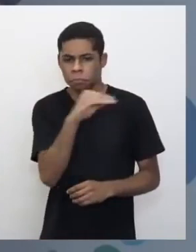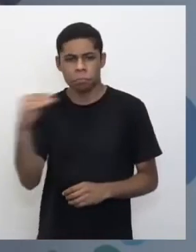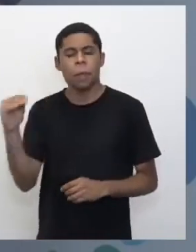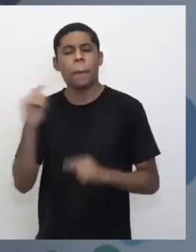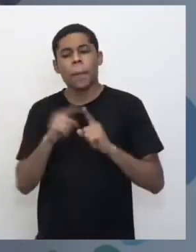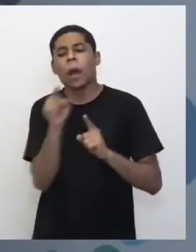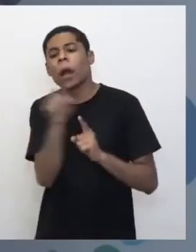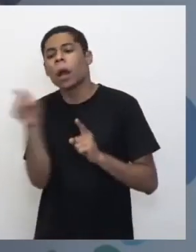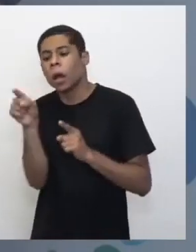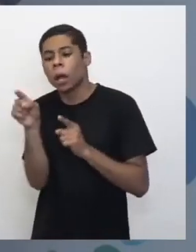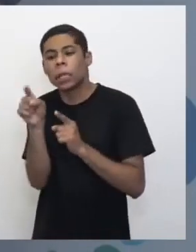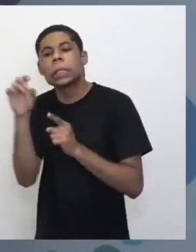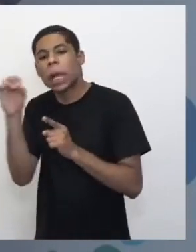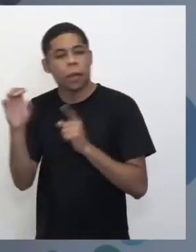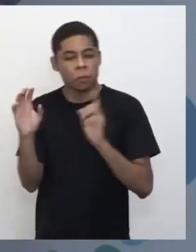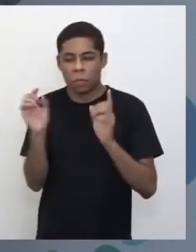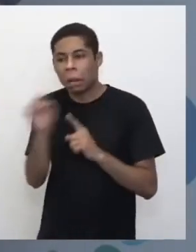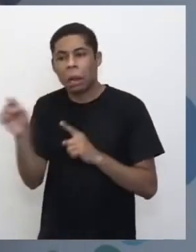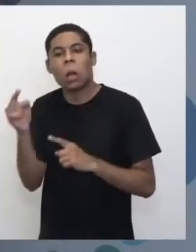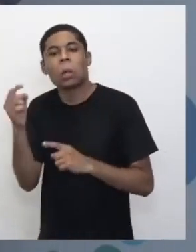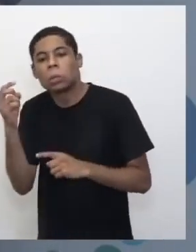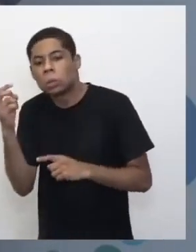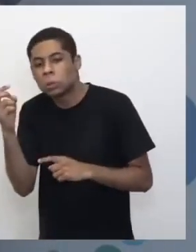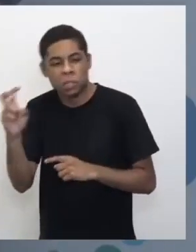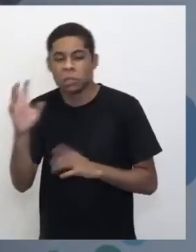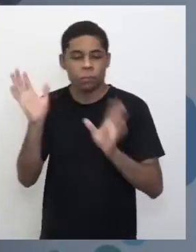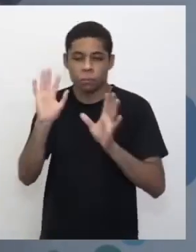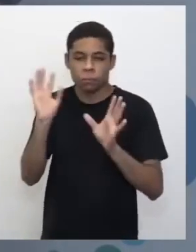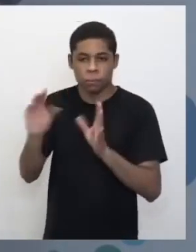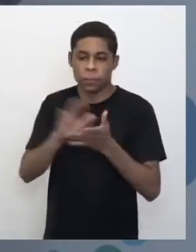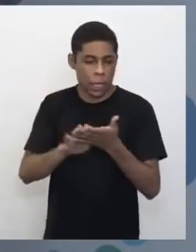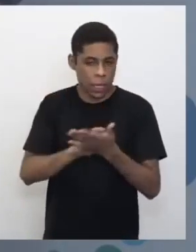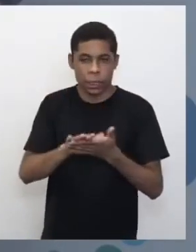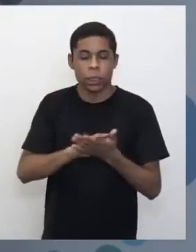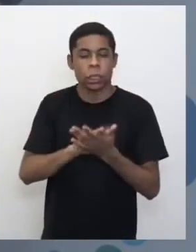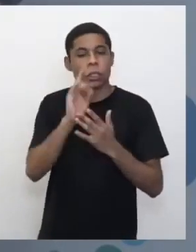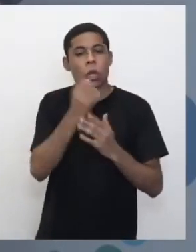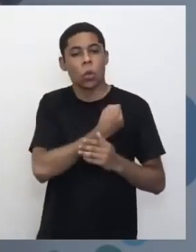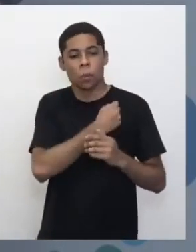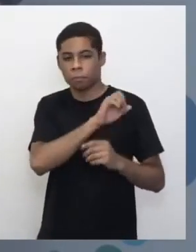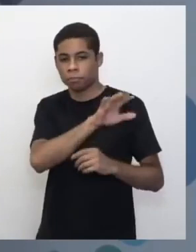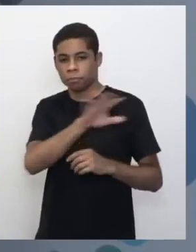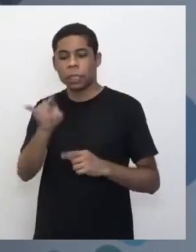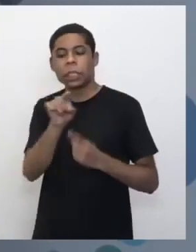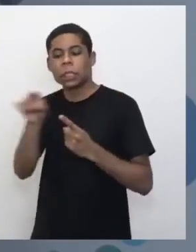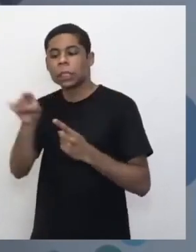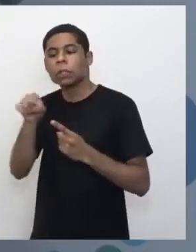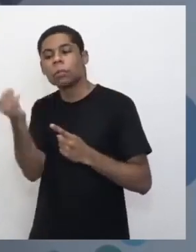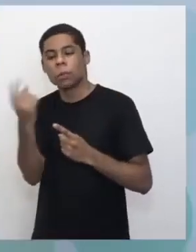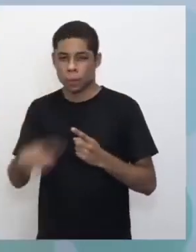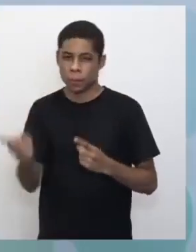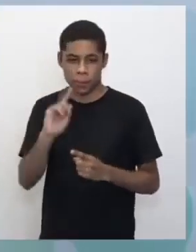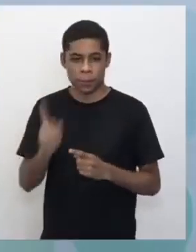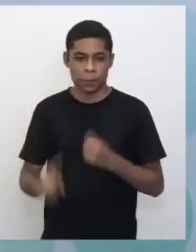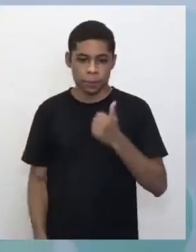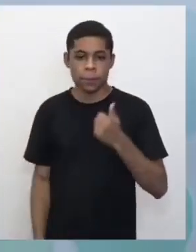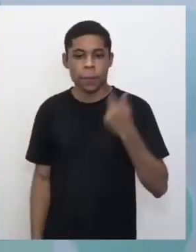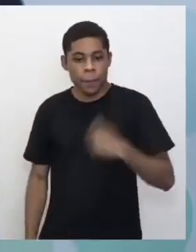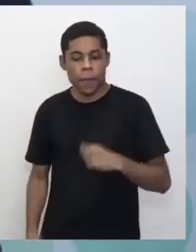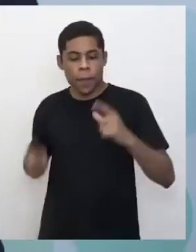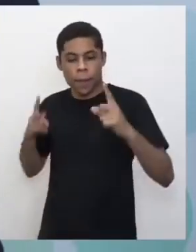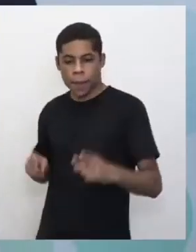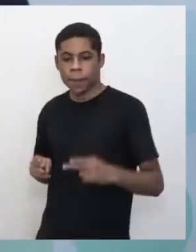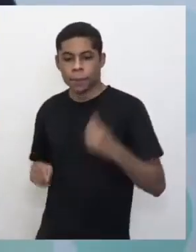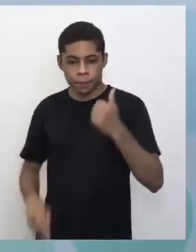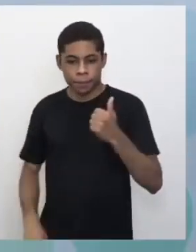o dígito, ele não vai me reconhecer, porque ele é integrado ao sede ali, ao portal NET. Então, só ficar com esse olhar aí, né, Exato. Tem que ser a mesma coisa que você